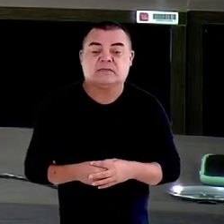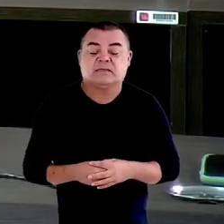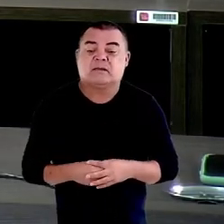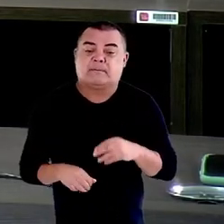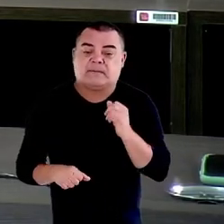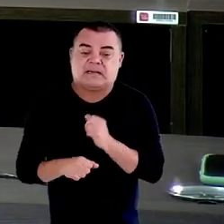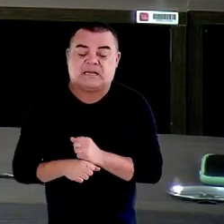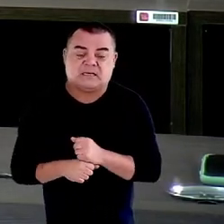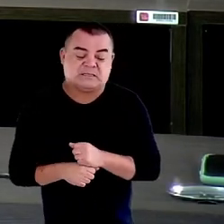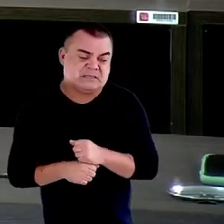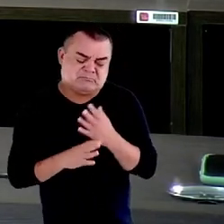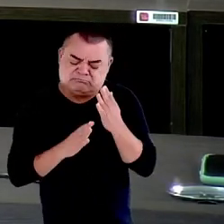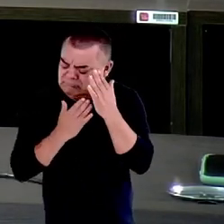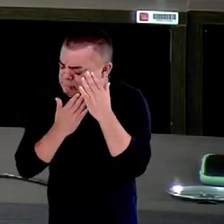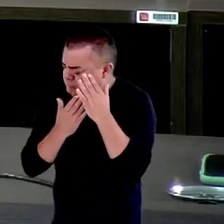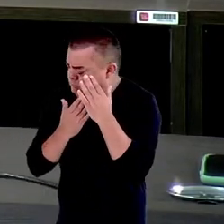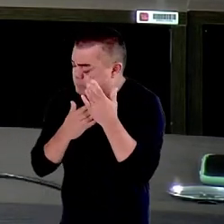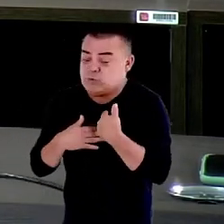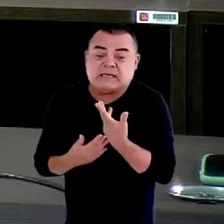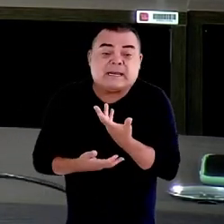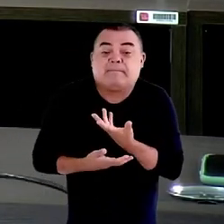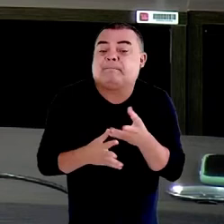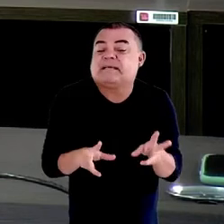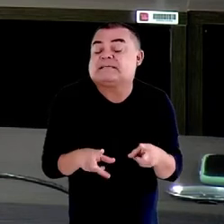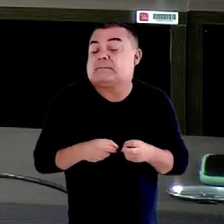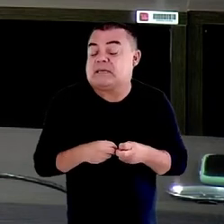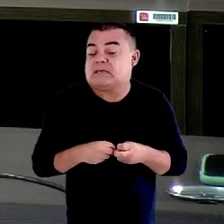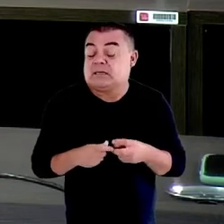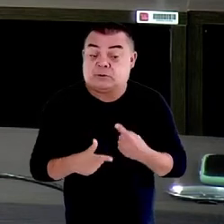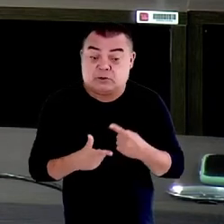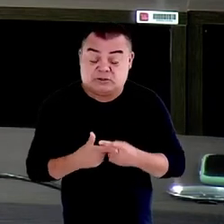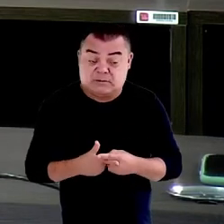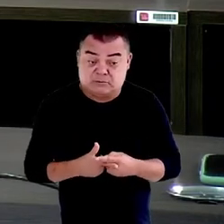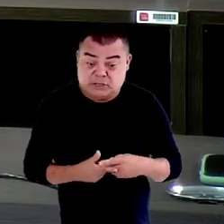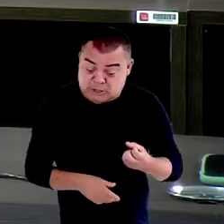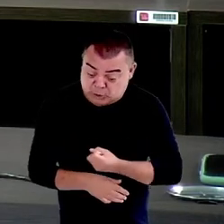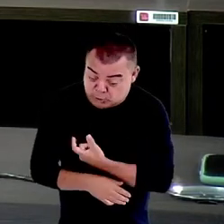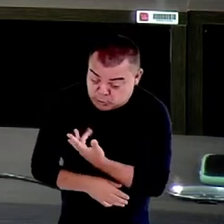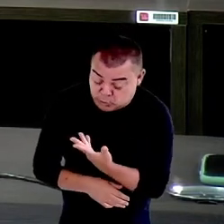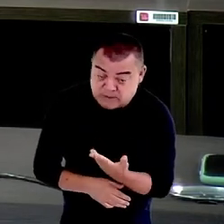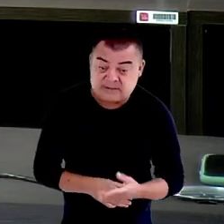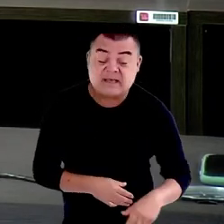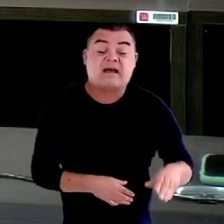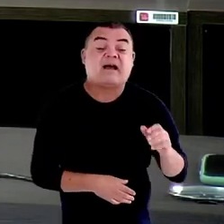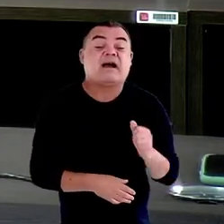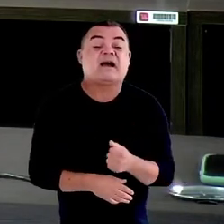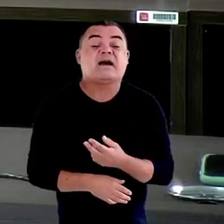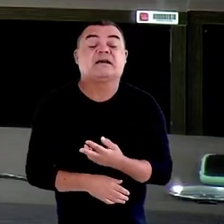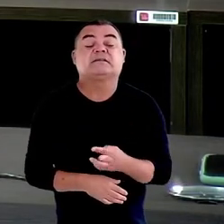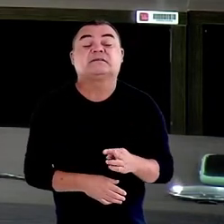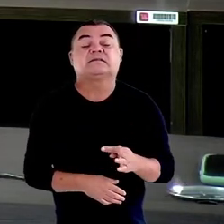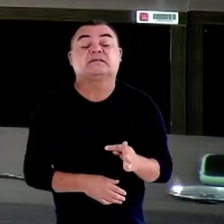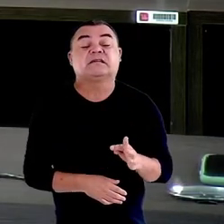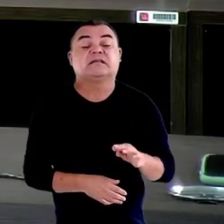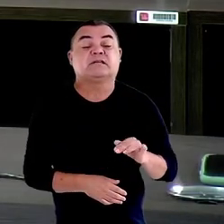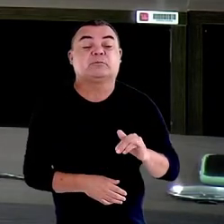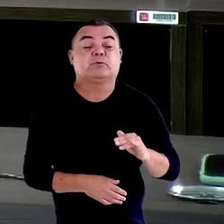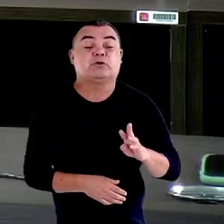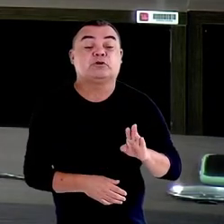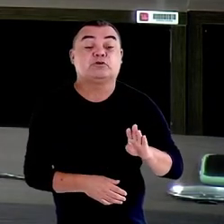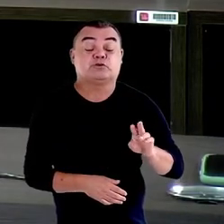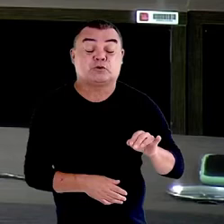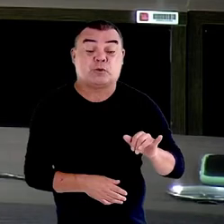olhos para isso. Nós temos inúmeras atribuições, mas nós temos atribuições que são verdadeiramente